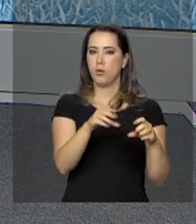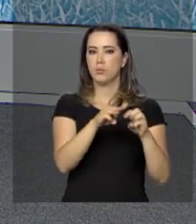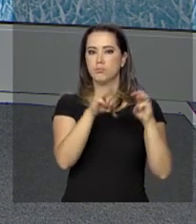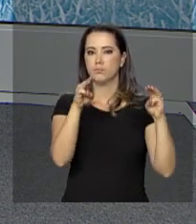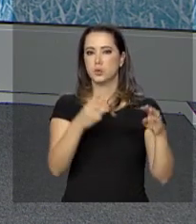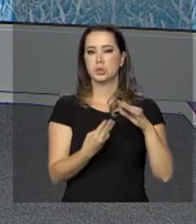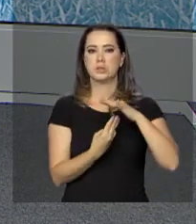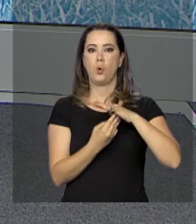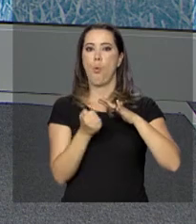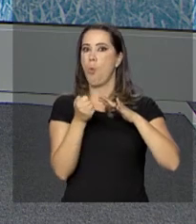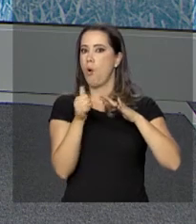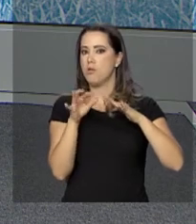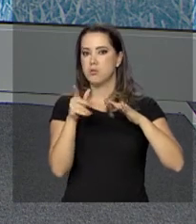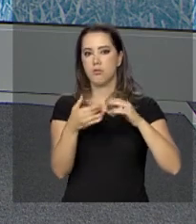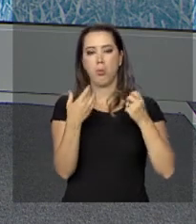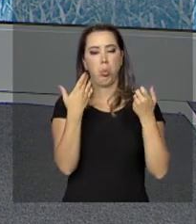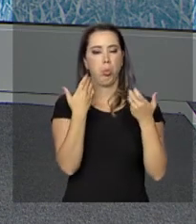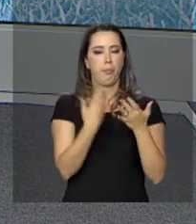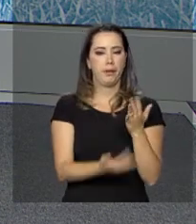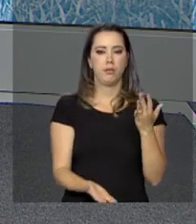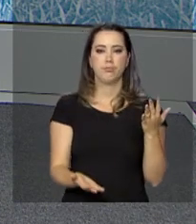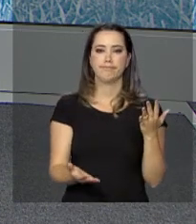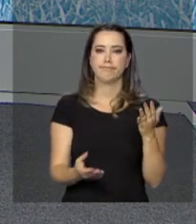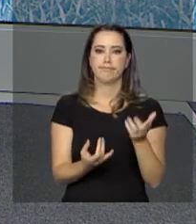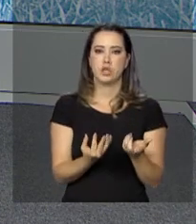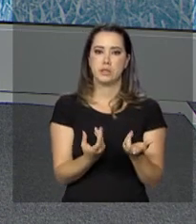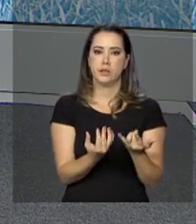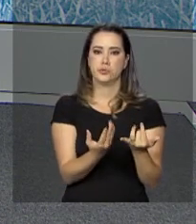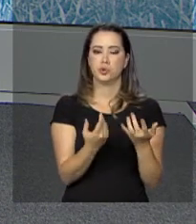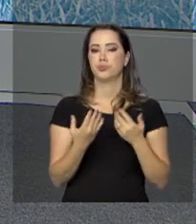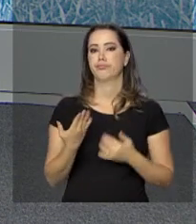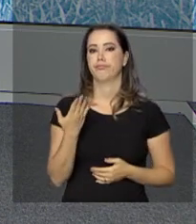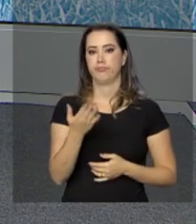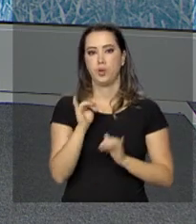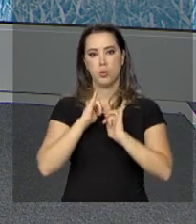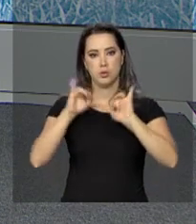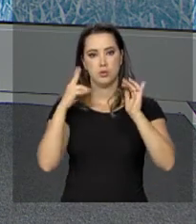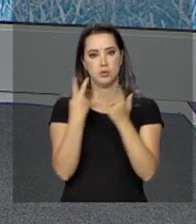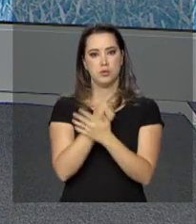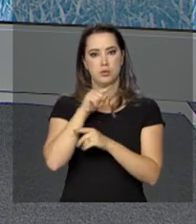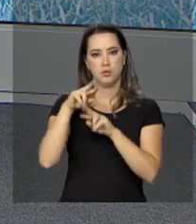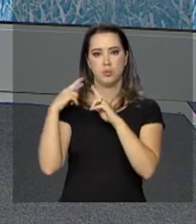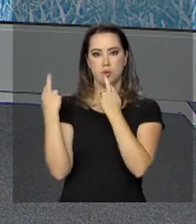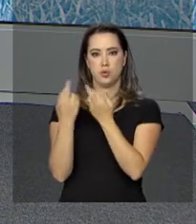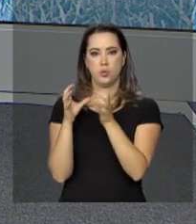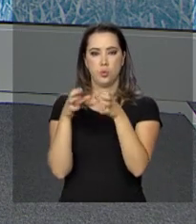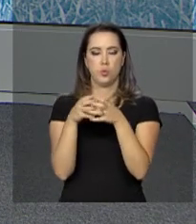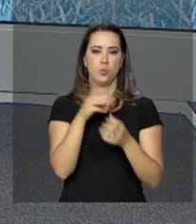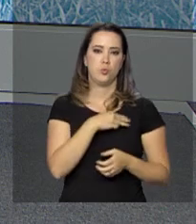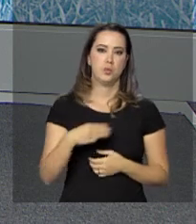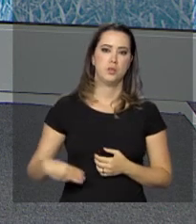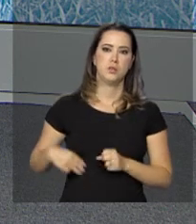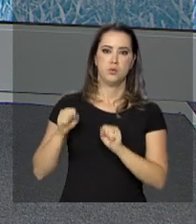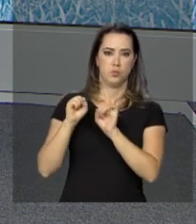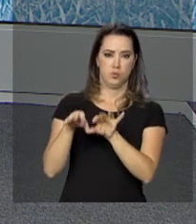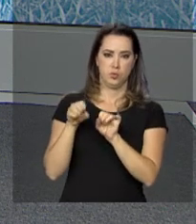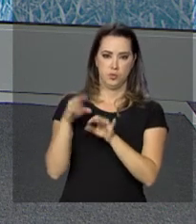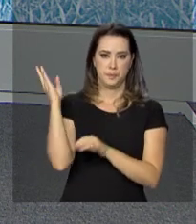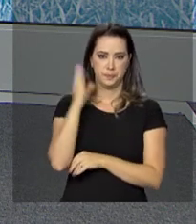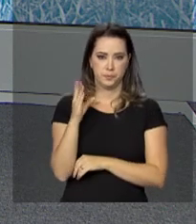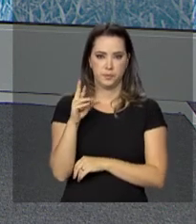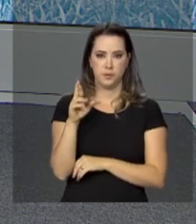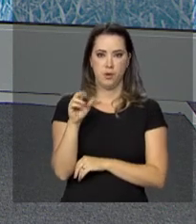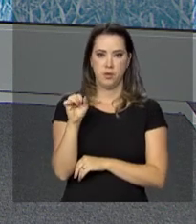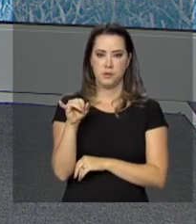completamente destruído por um incêndio no início do mês. Os anúncios foram feitos depois de reuniões com o ministro da Educação brasileiro,